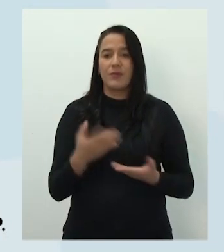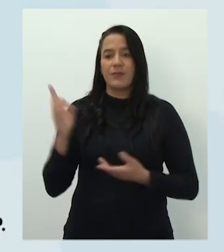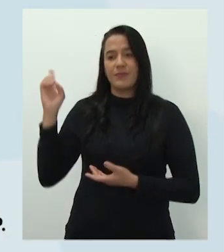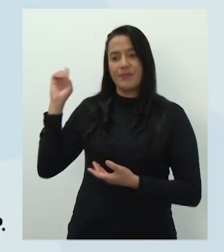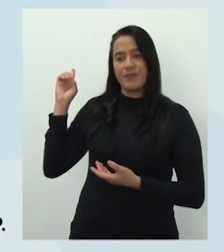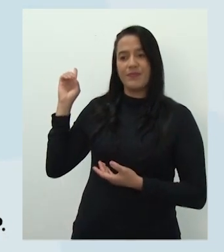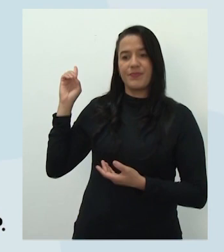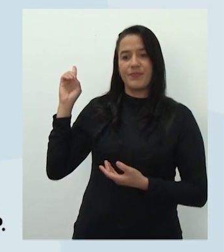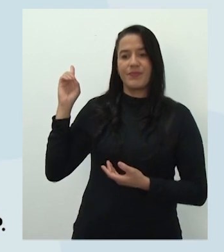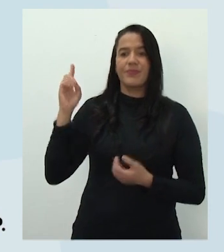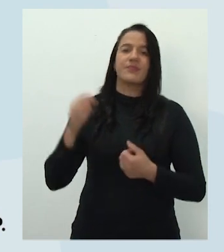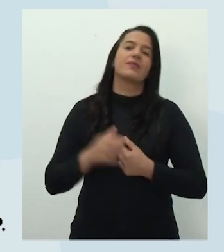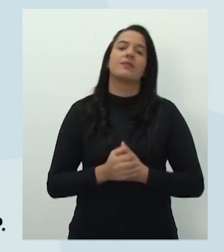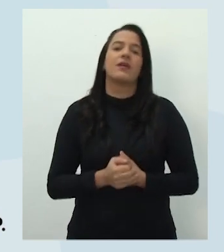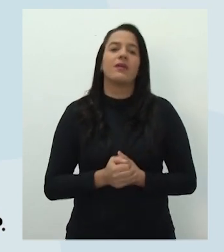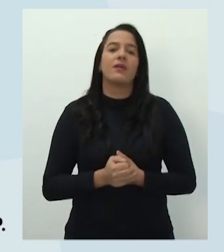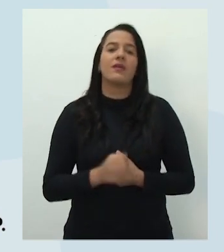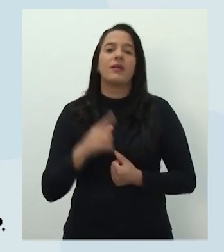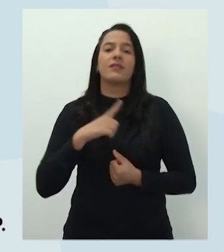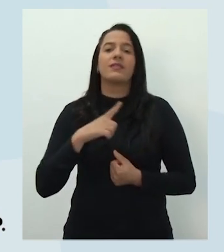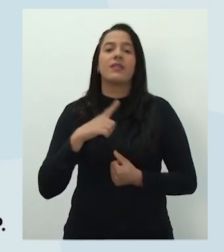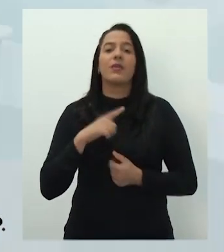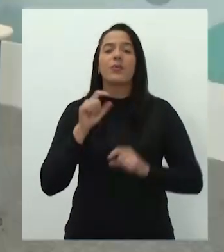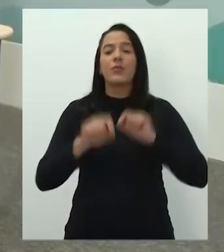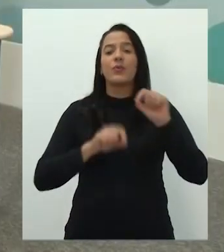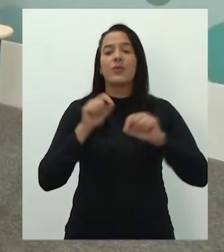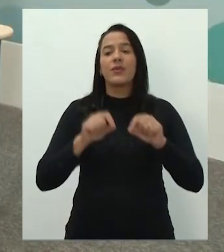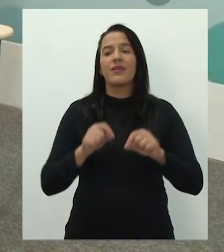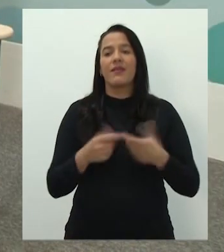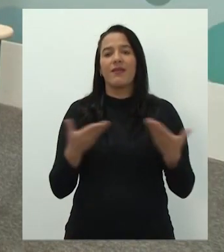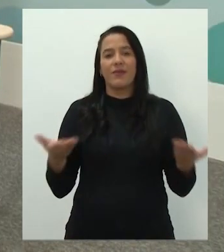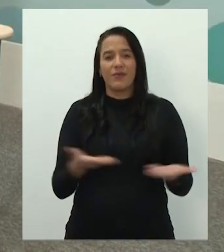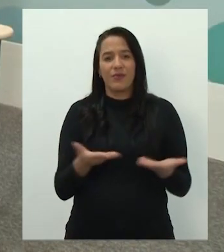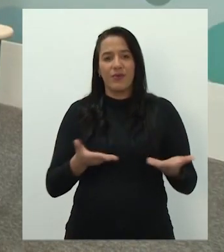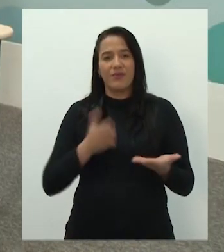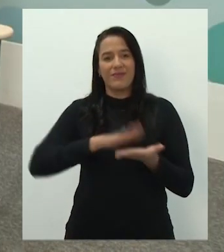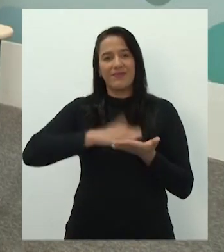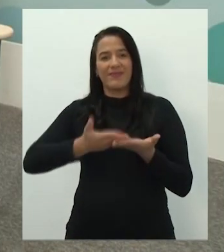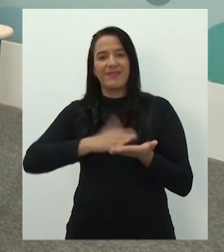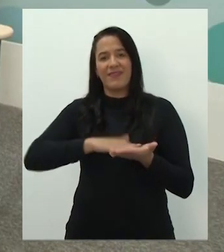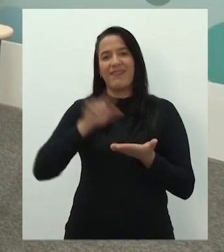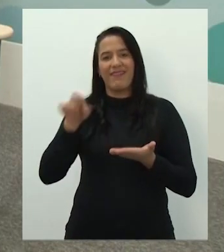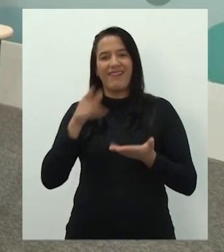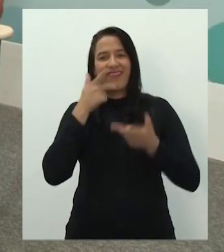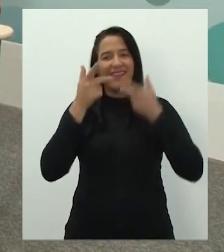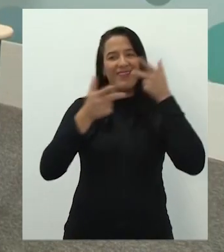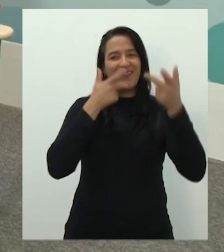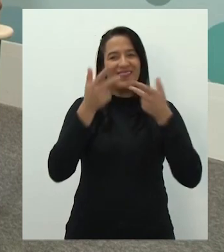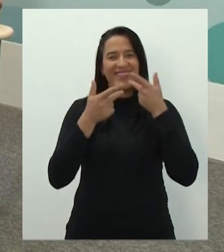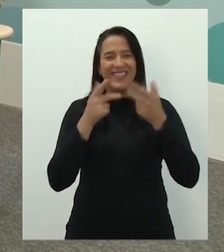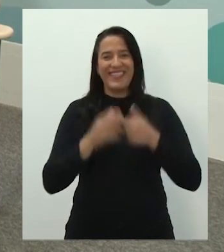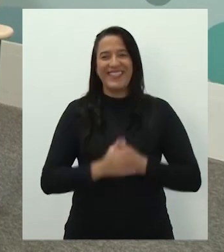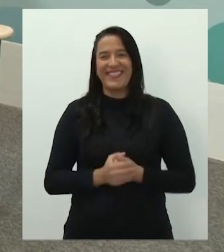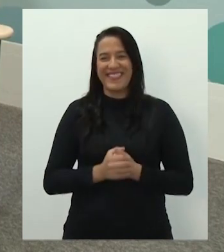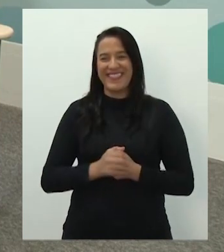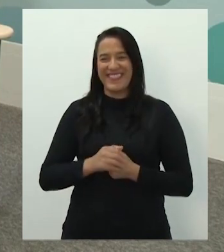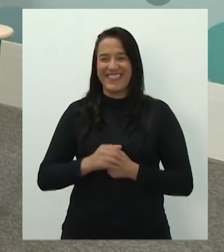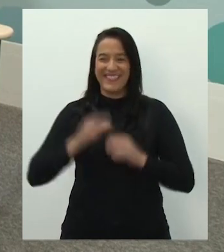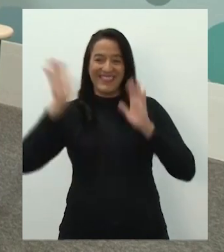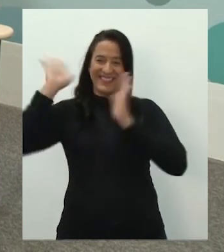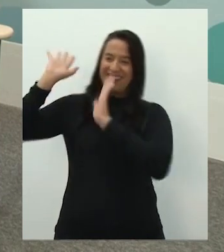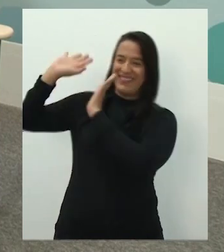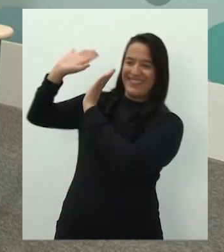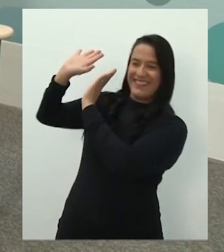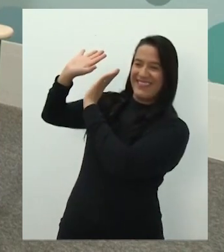o exemplo da tela, não. O exemplo é aqui, ó. O nosso intérprete de livros. Agora vira e mexe, eu falo. É do outro lado. É do outro sempre erro. Aê!